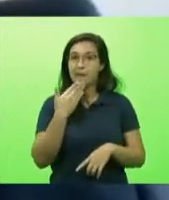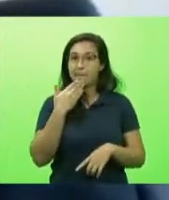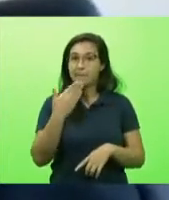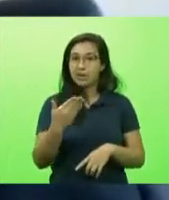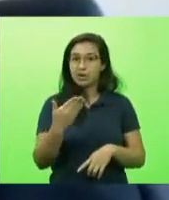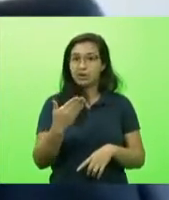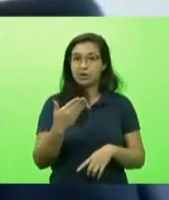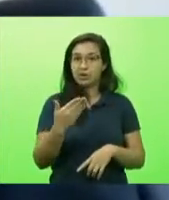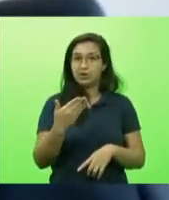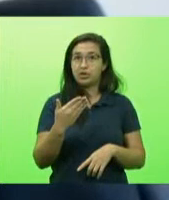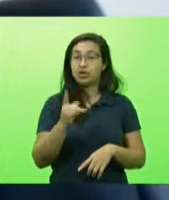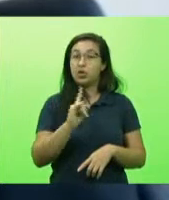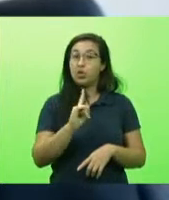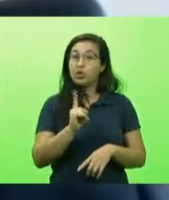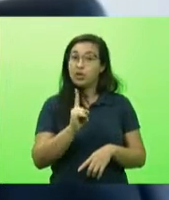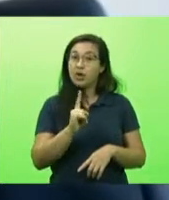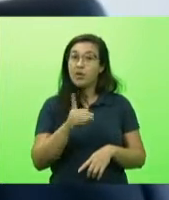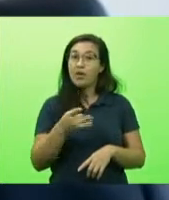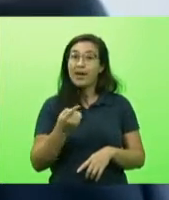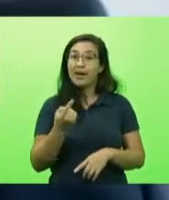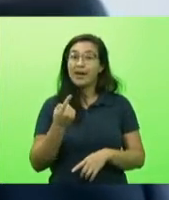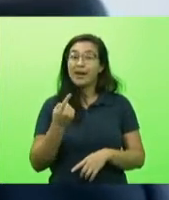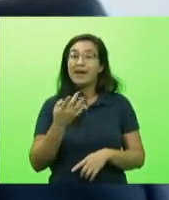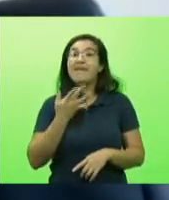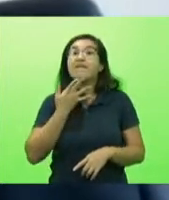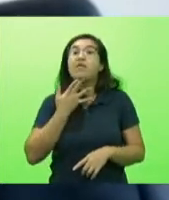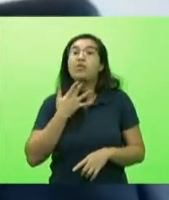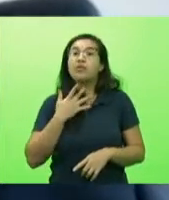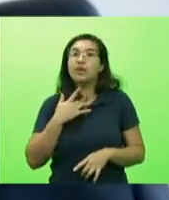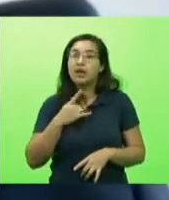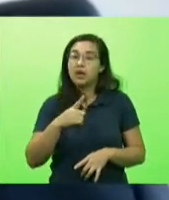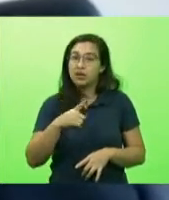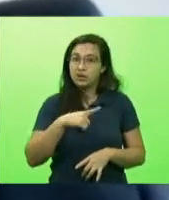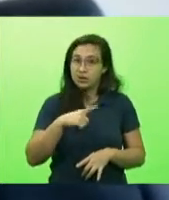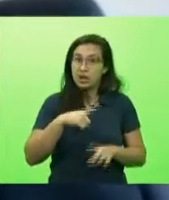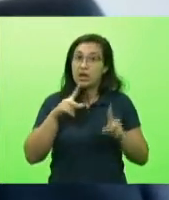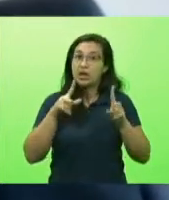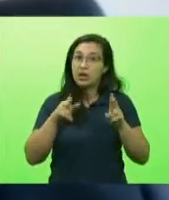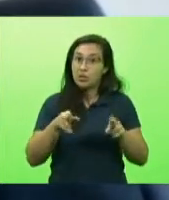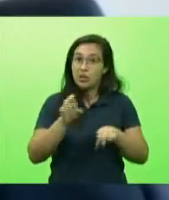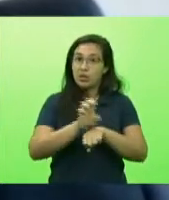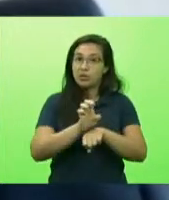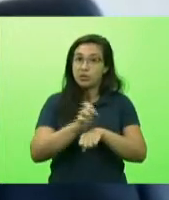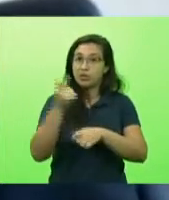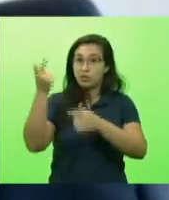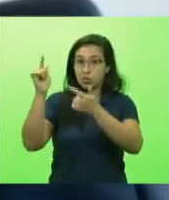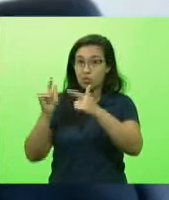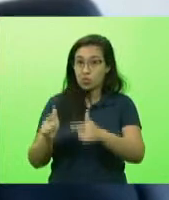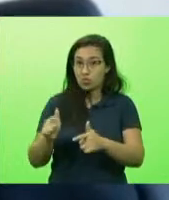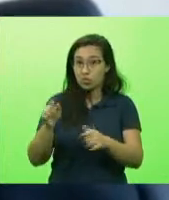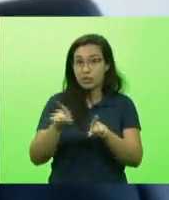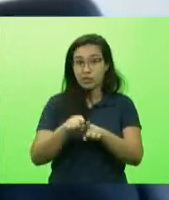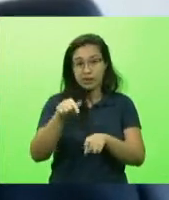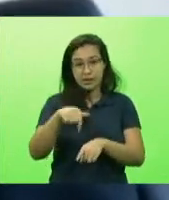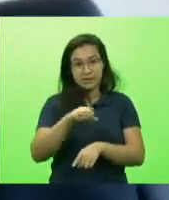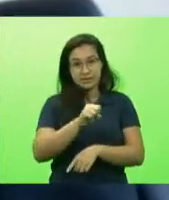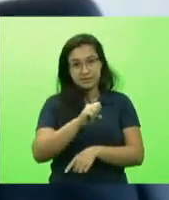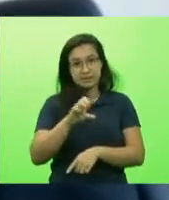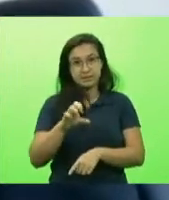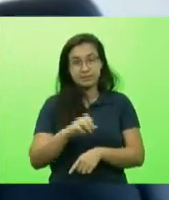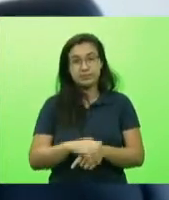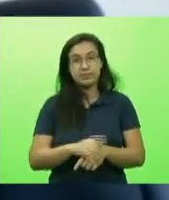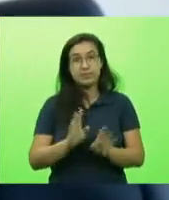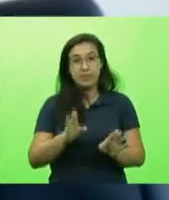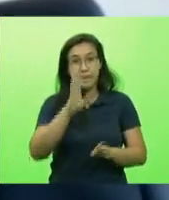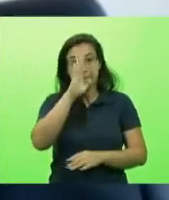carta de intenções de aquisição como vários estados fizeram inclusive Santa Catarina lembrando que a prioridade de